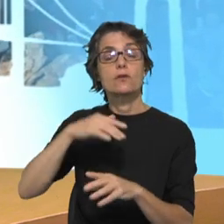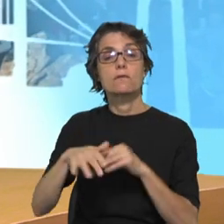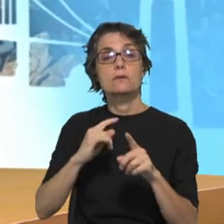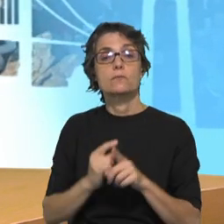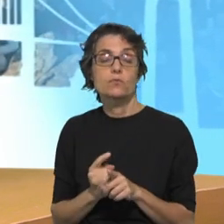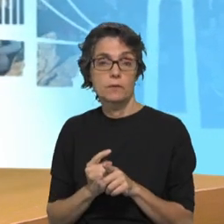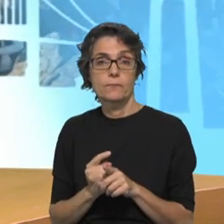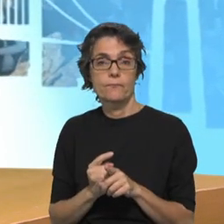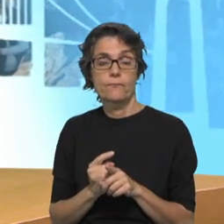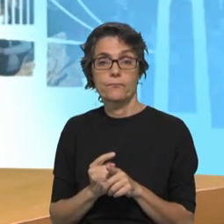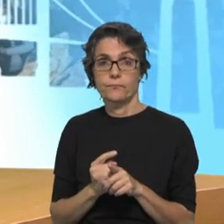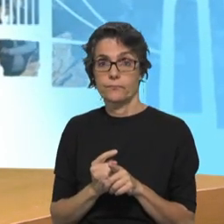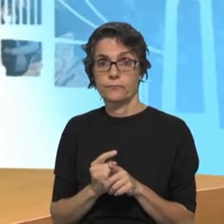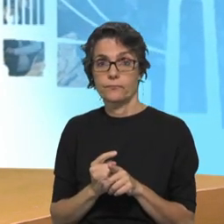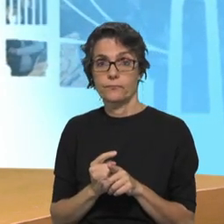é a atitude